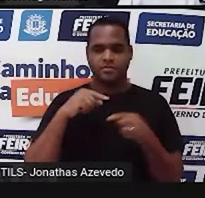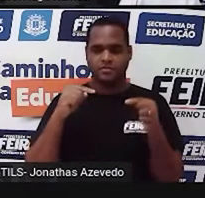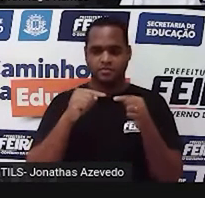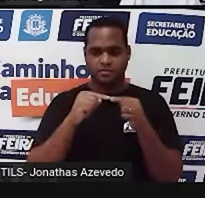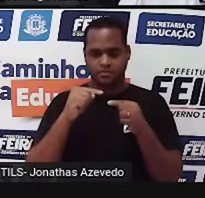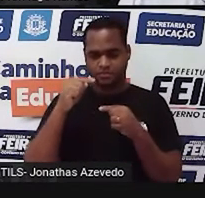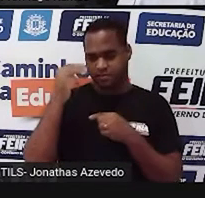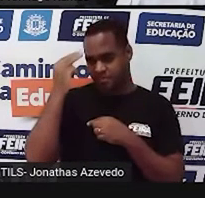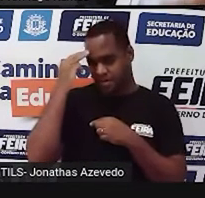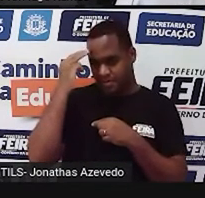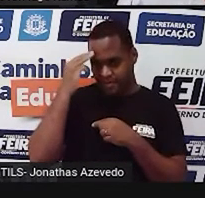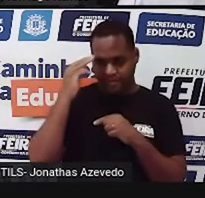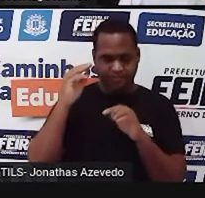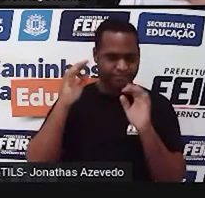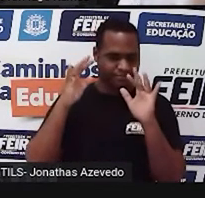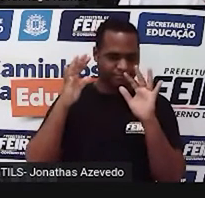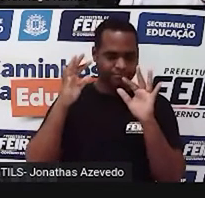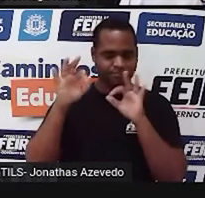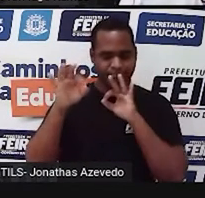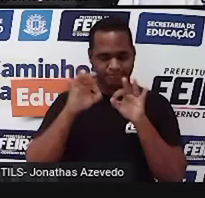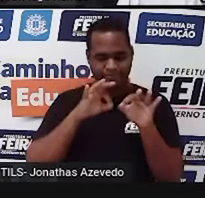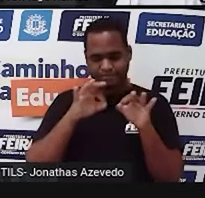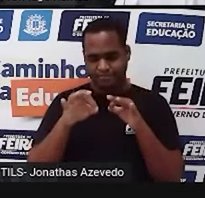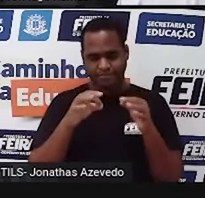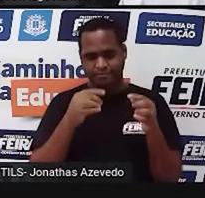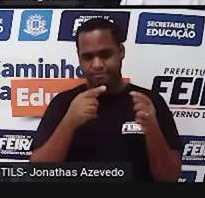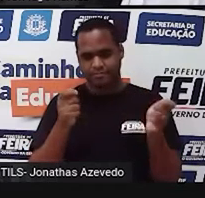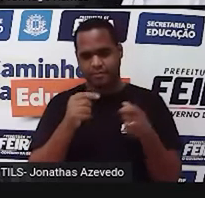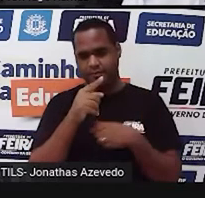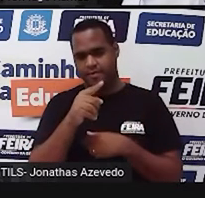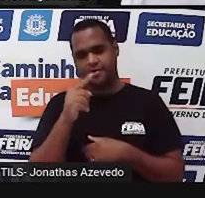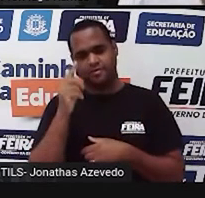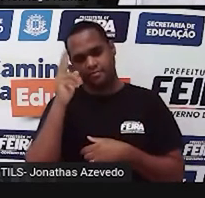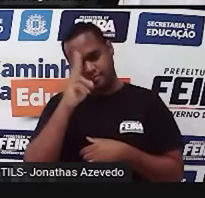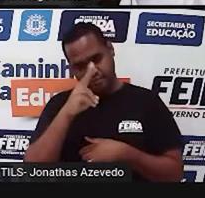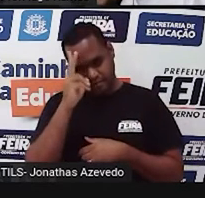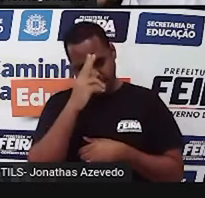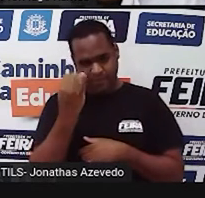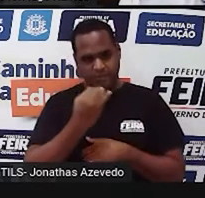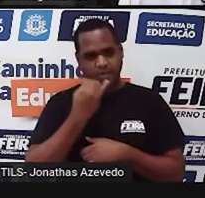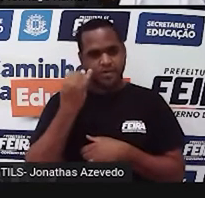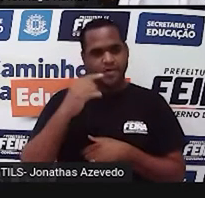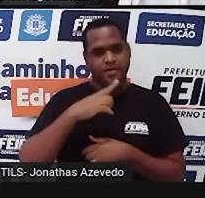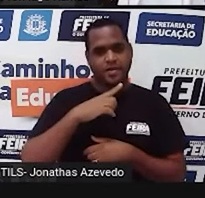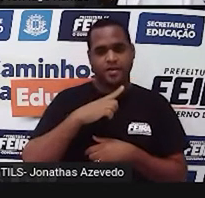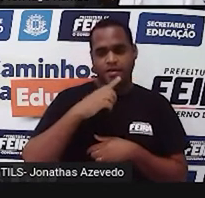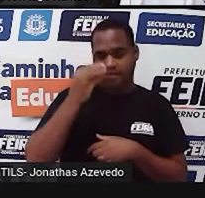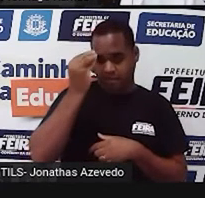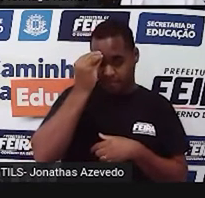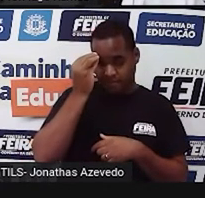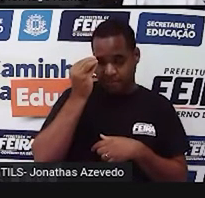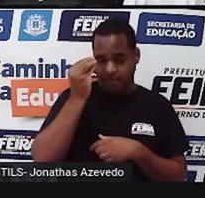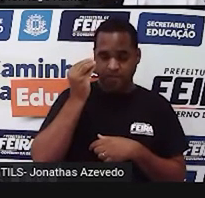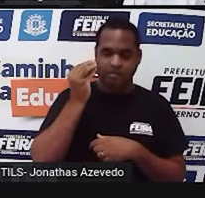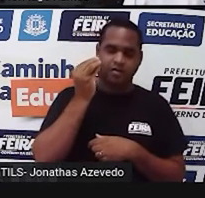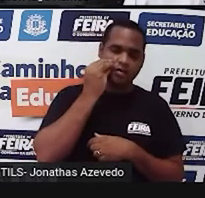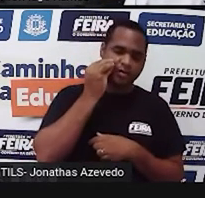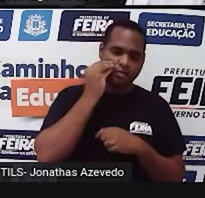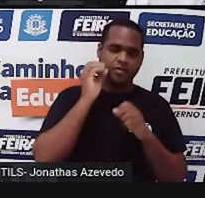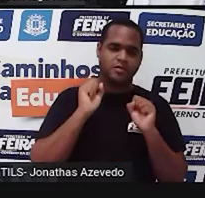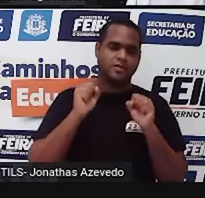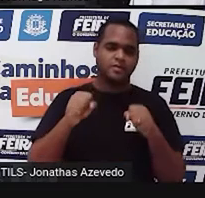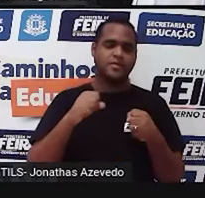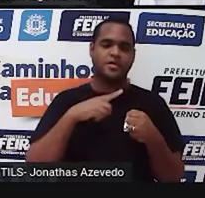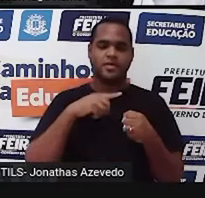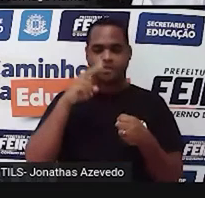exercício de memória? É fazer com que você lembre, tente lembrar, né? De coisas que você